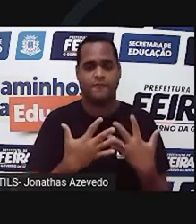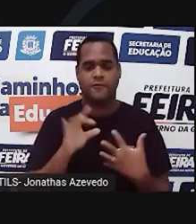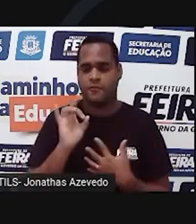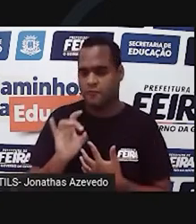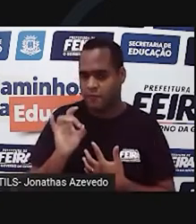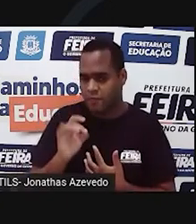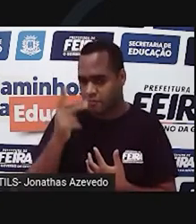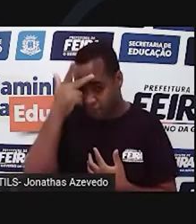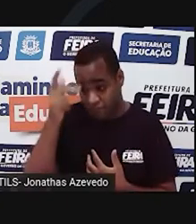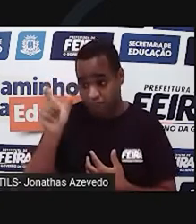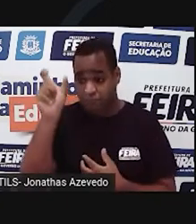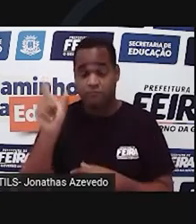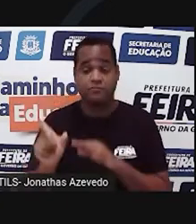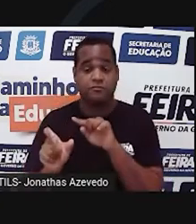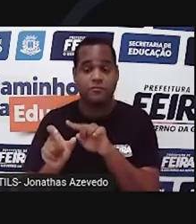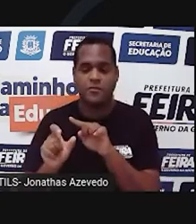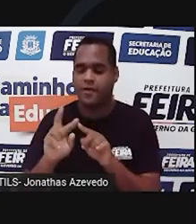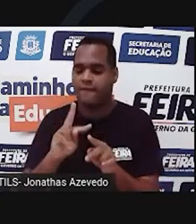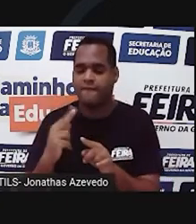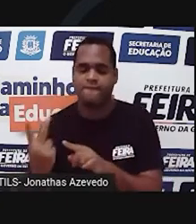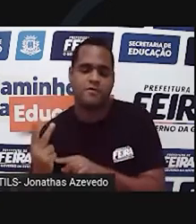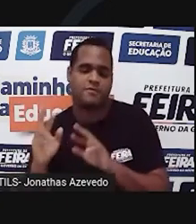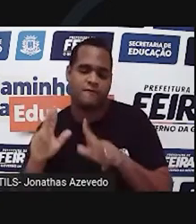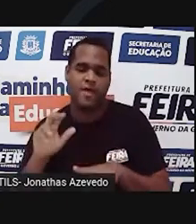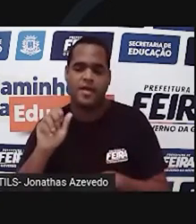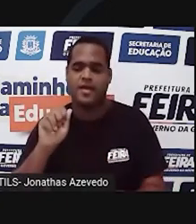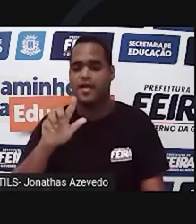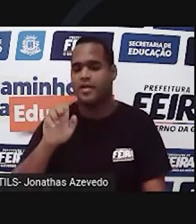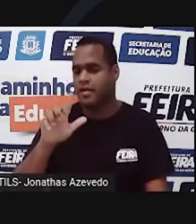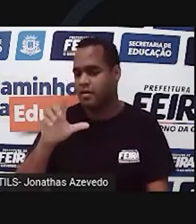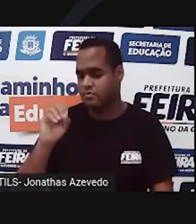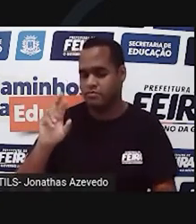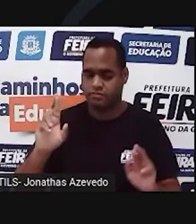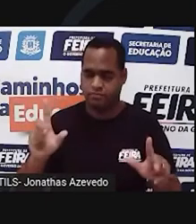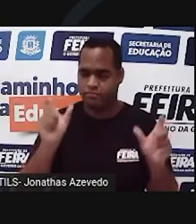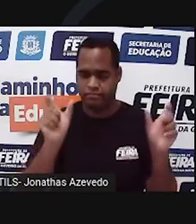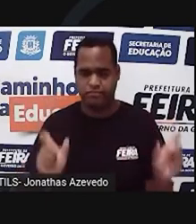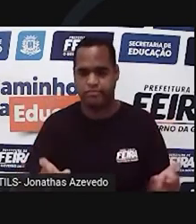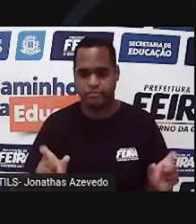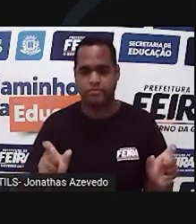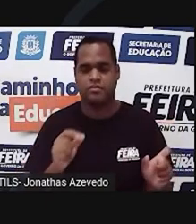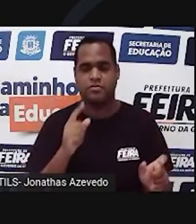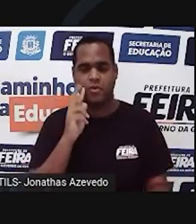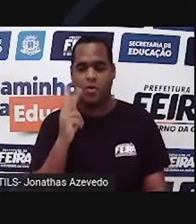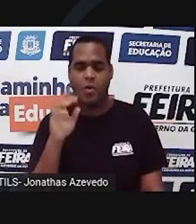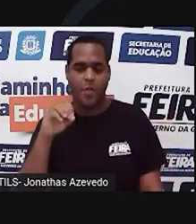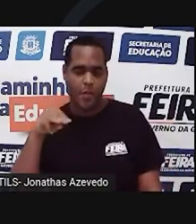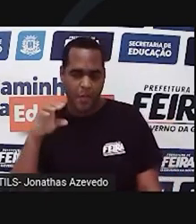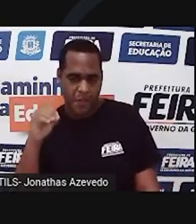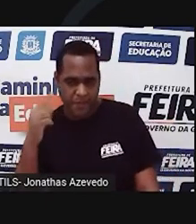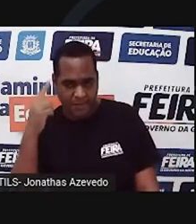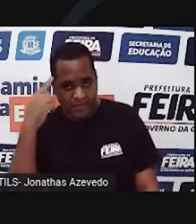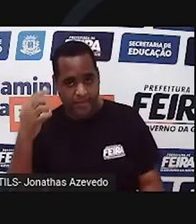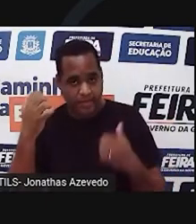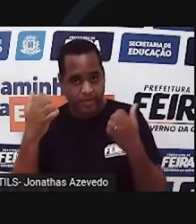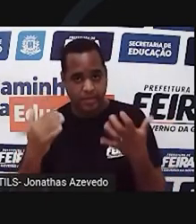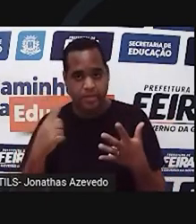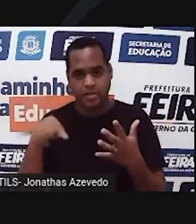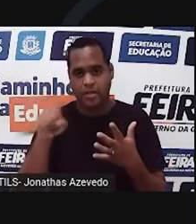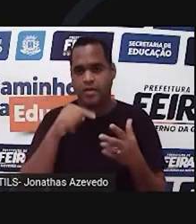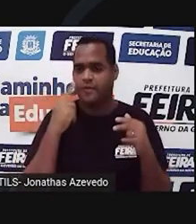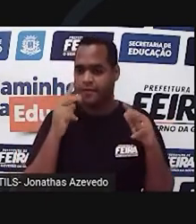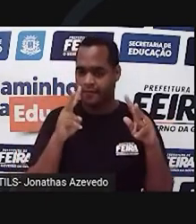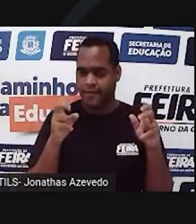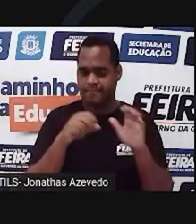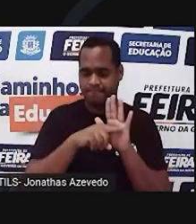indivíduo que tem alelos diferentes para a característica. E Mendoa chamava os indivíduos homozigotos de puros, que é um termo que vocês também podem encontrar